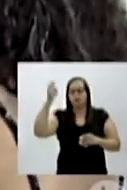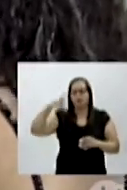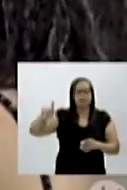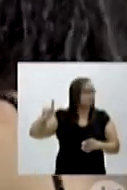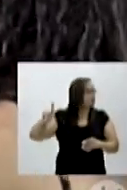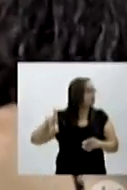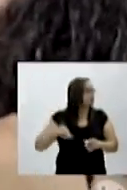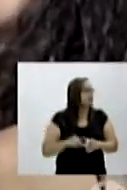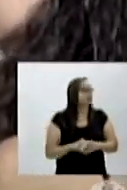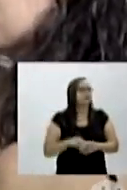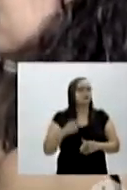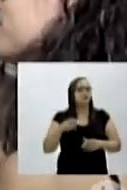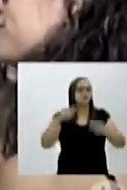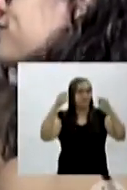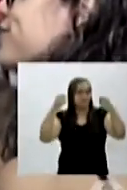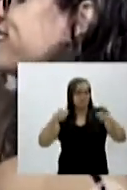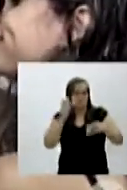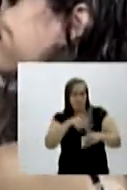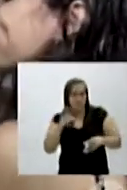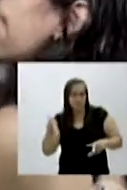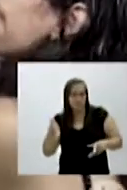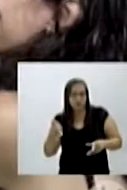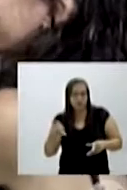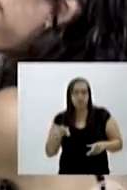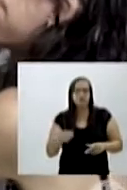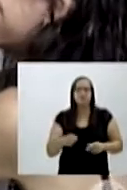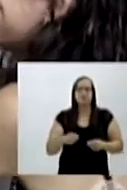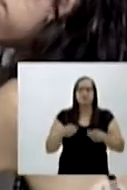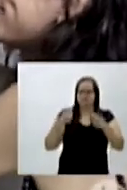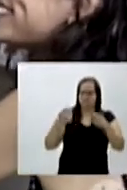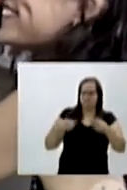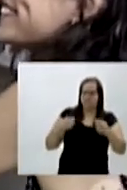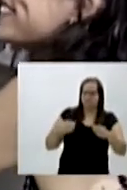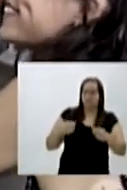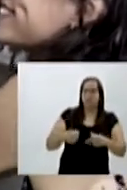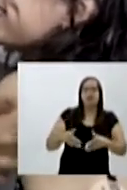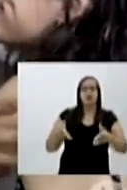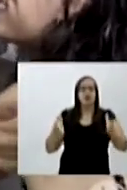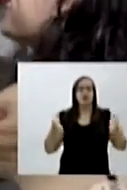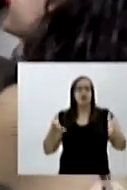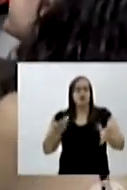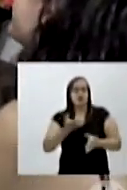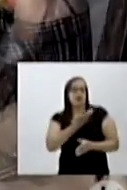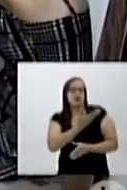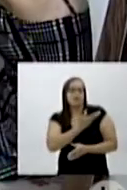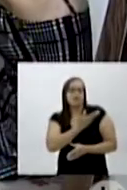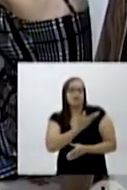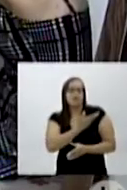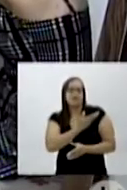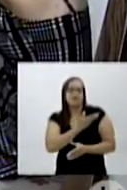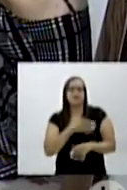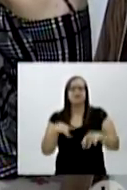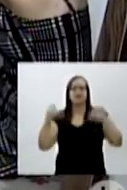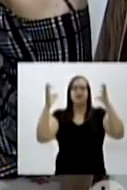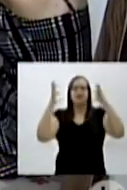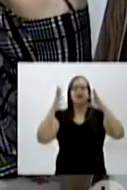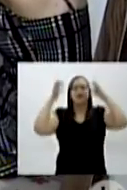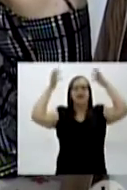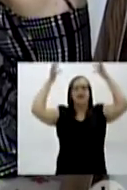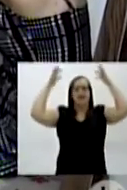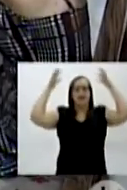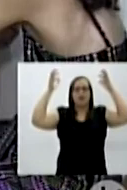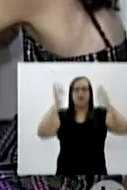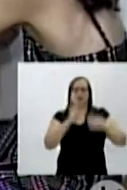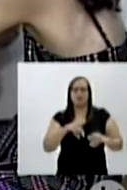Tudo certo, professora? Certíssimo. Parabéns, querida. E mesmo se tornando amigas, a alma de professora especial da